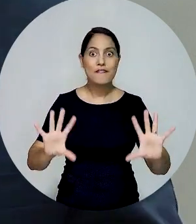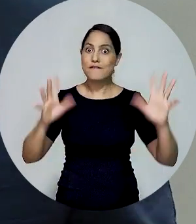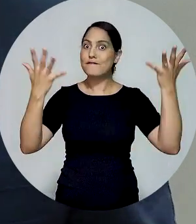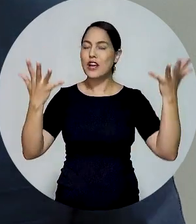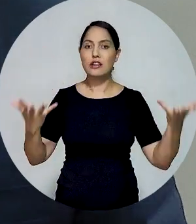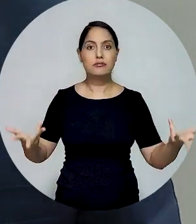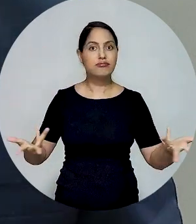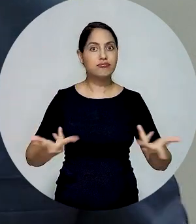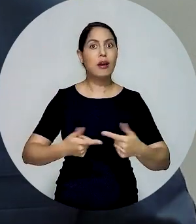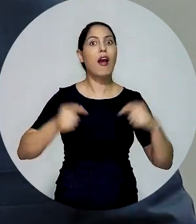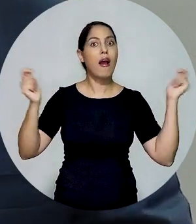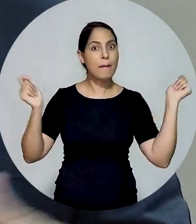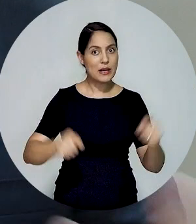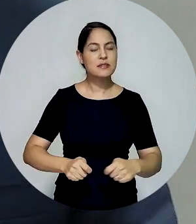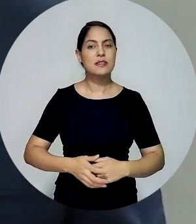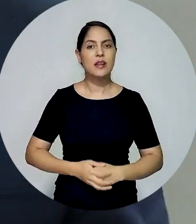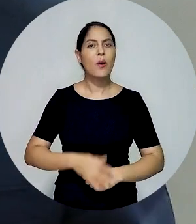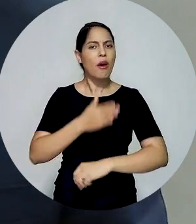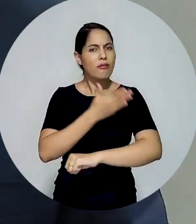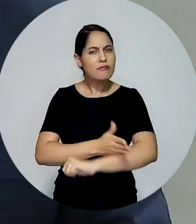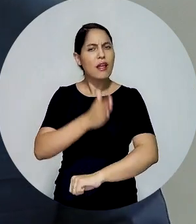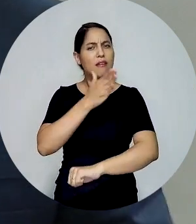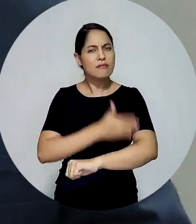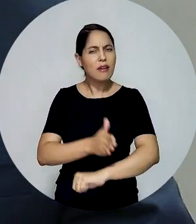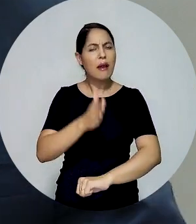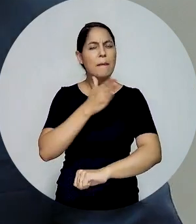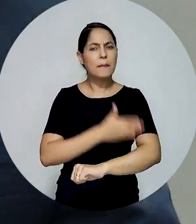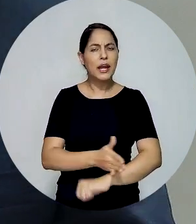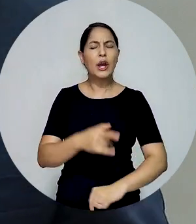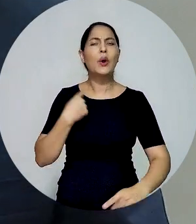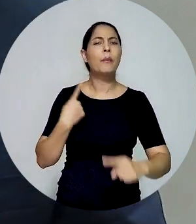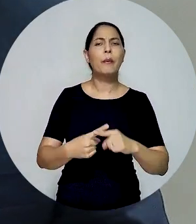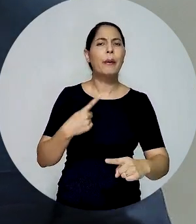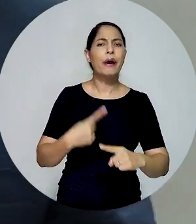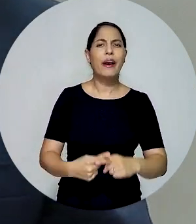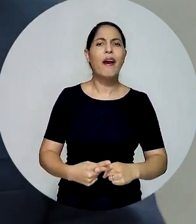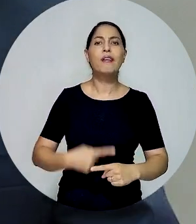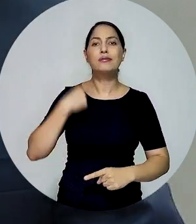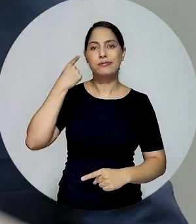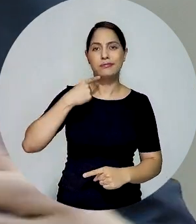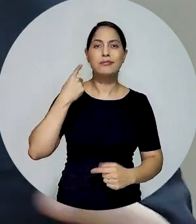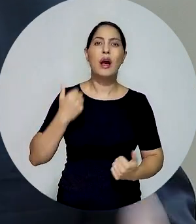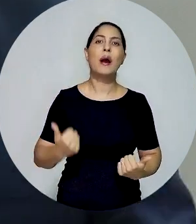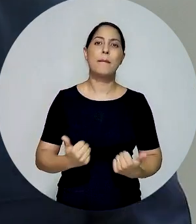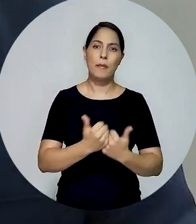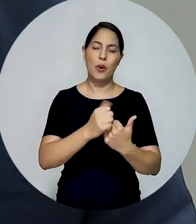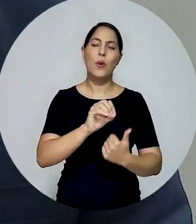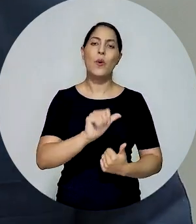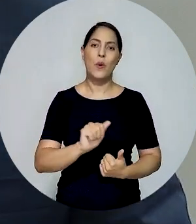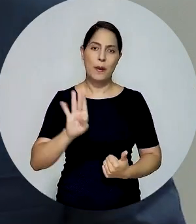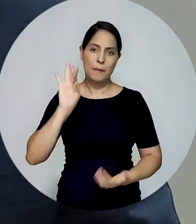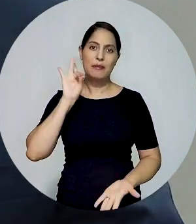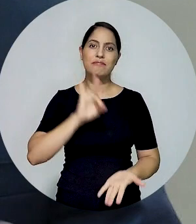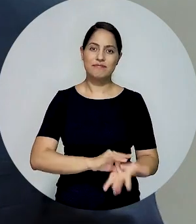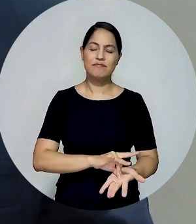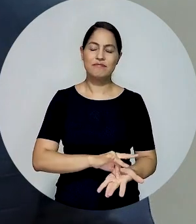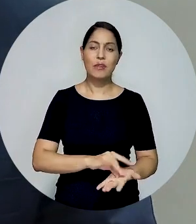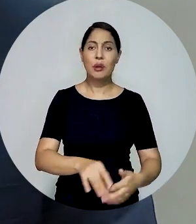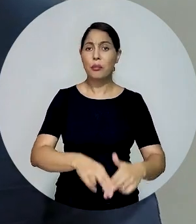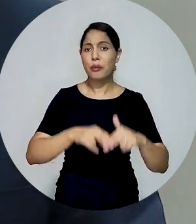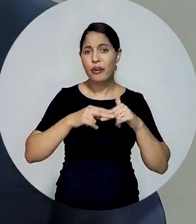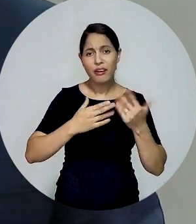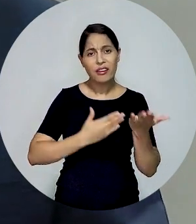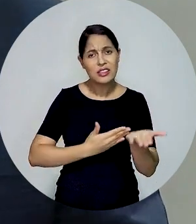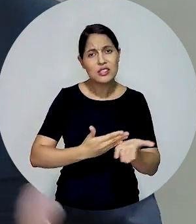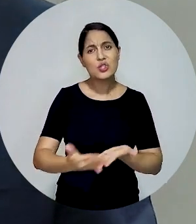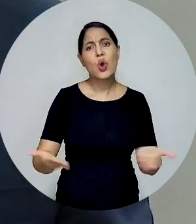eu acho que esse é um grande evento de capacitação, de treinamento dessa faixa da nossa advocacia, que merece um